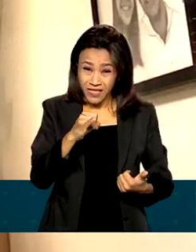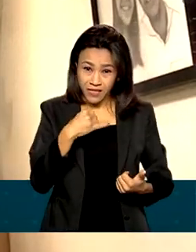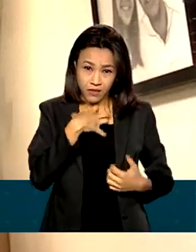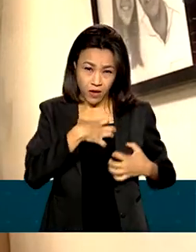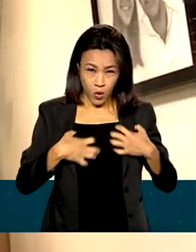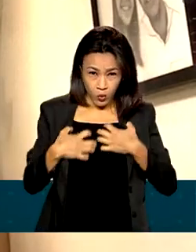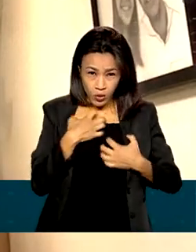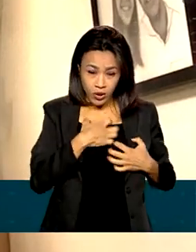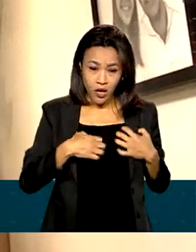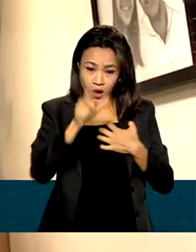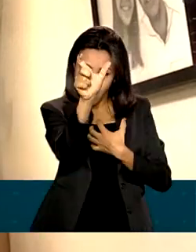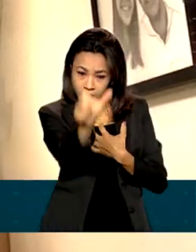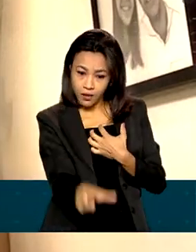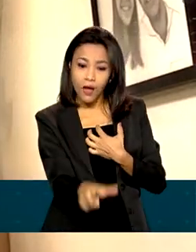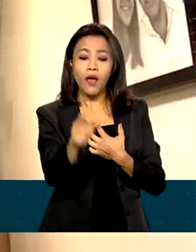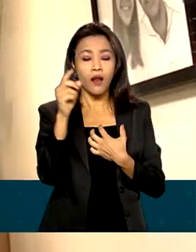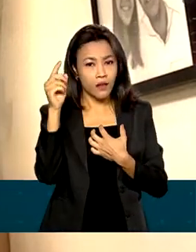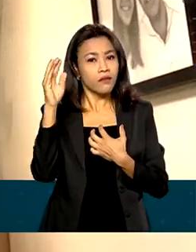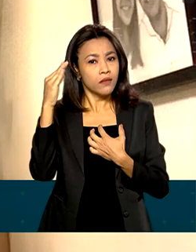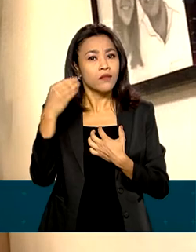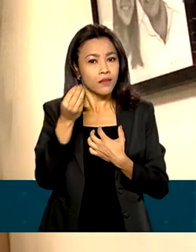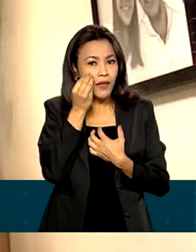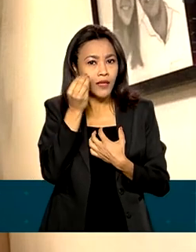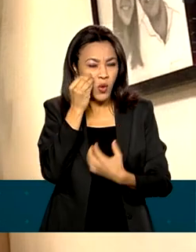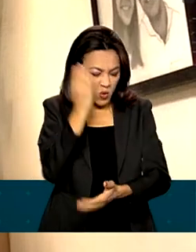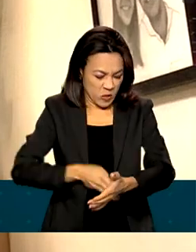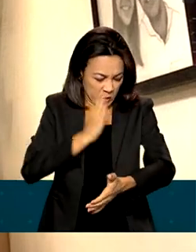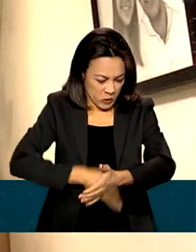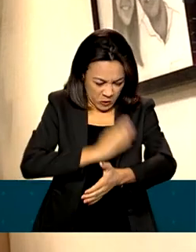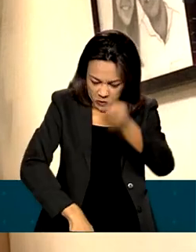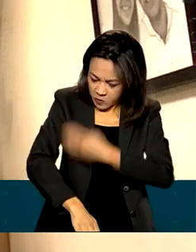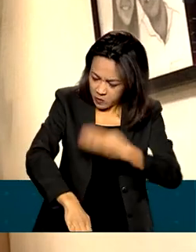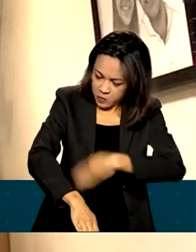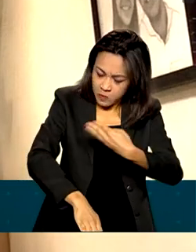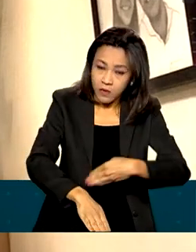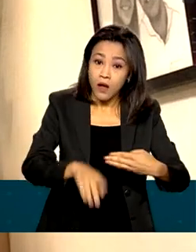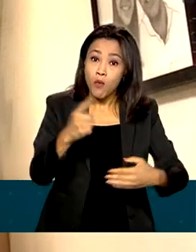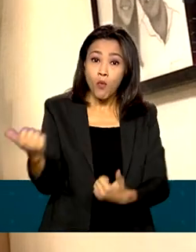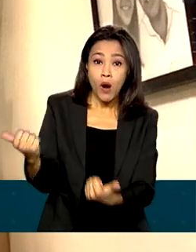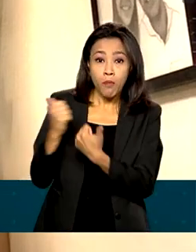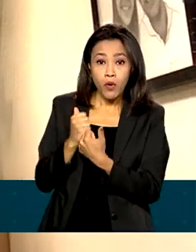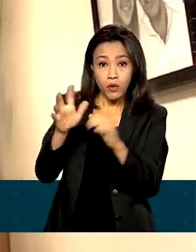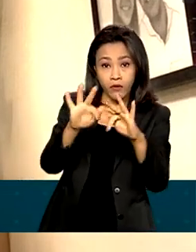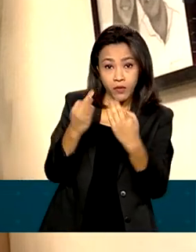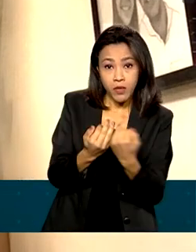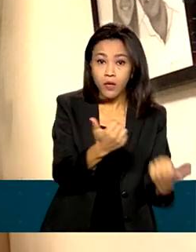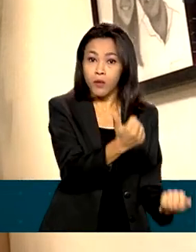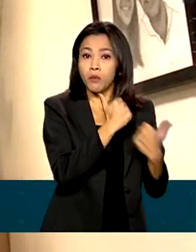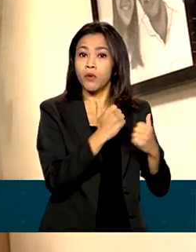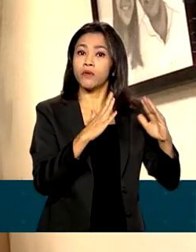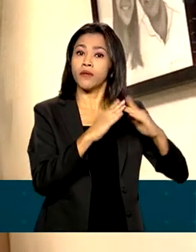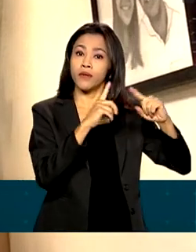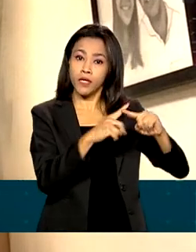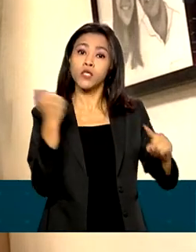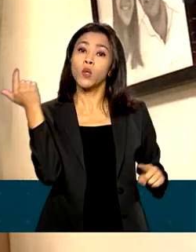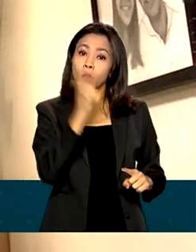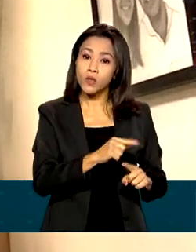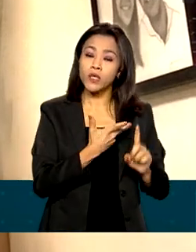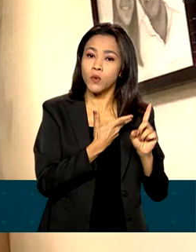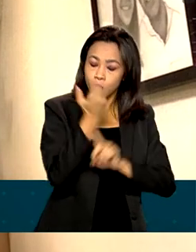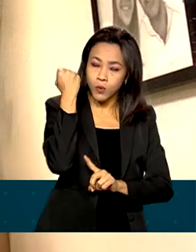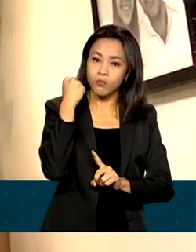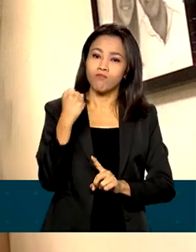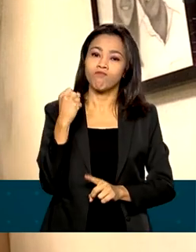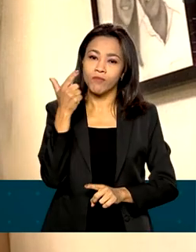deprimida, Priscila tentou se mutilar. Com o suporte da família e da igreja, conseguiu enfrentar as dificuldades e